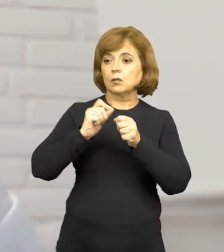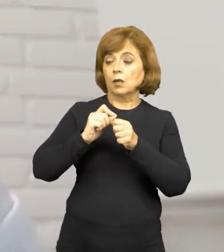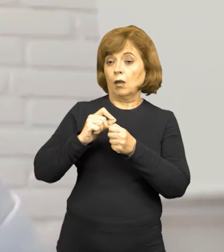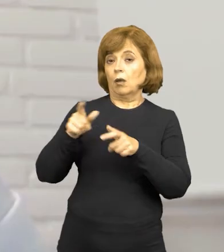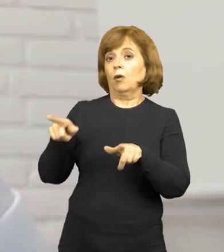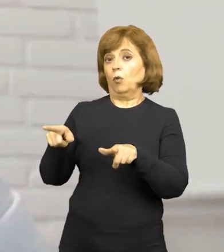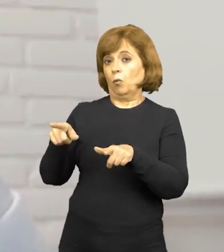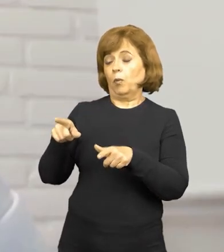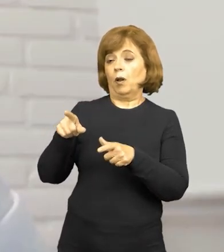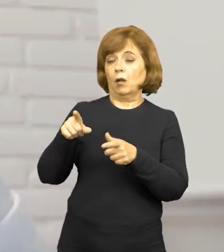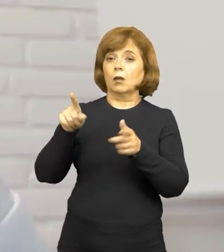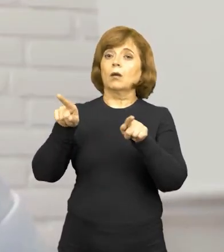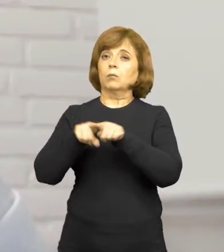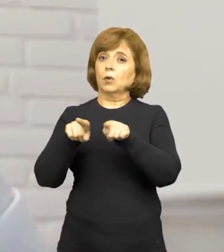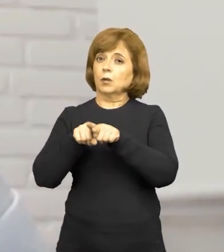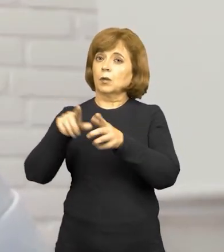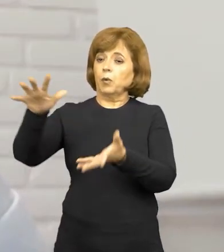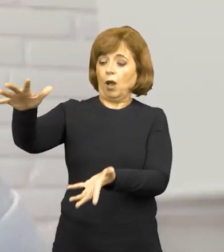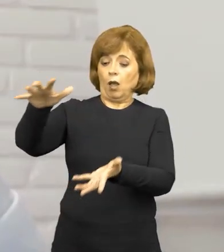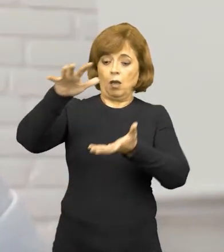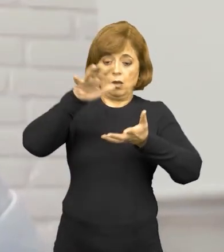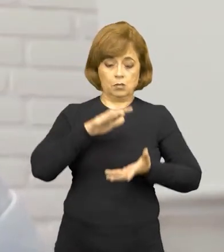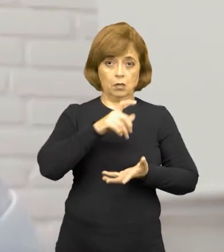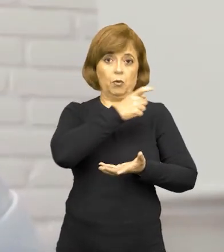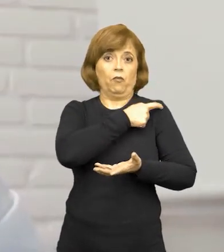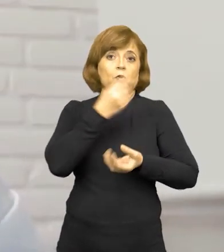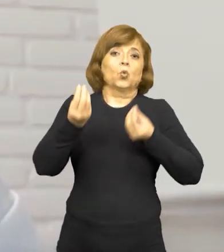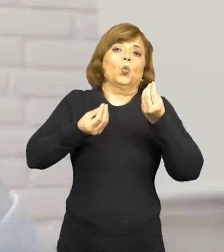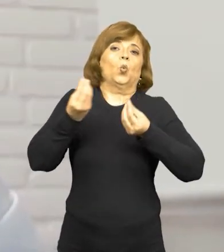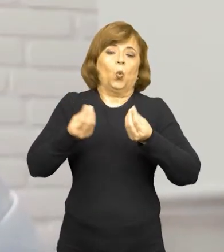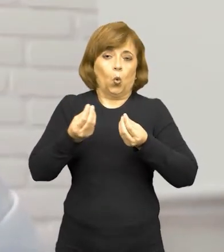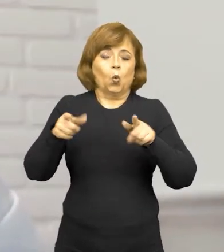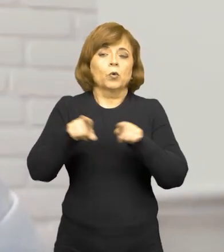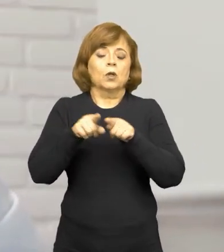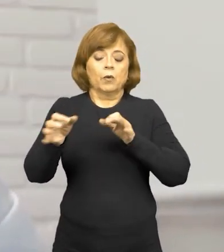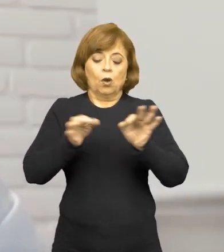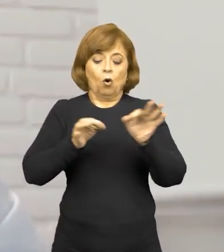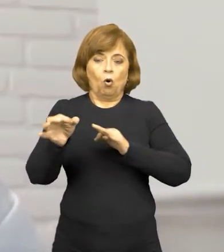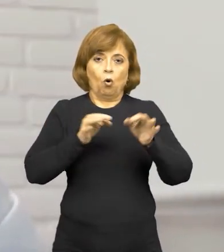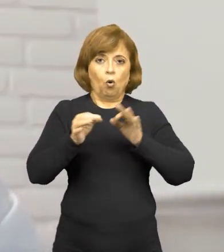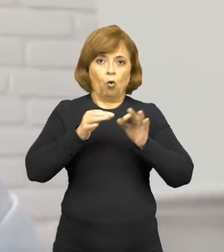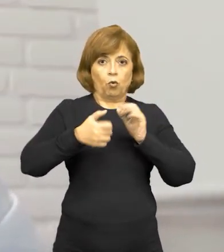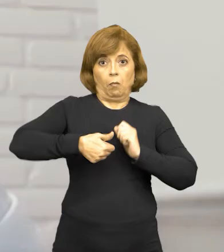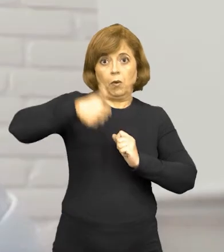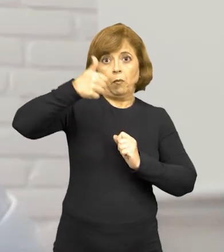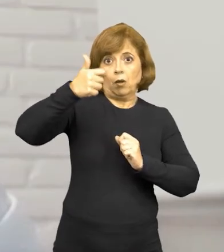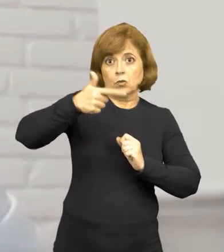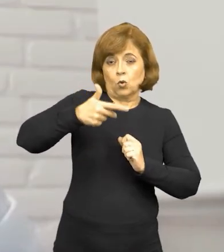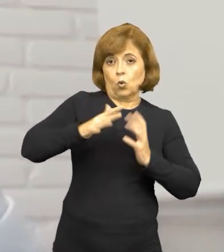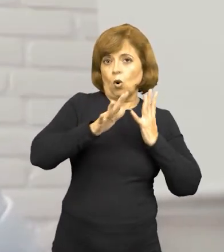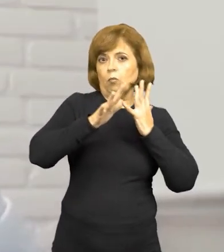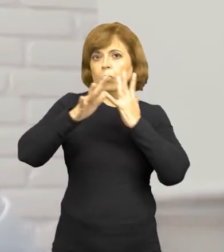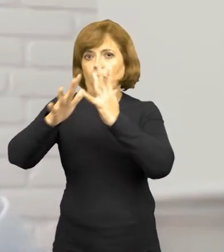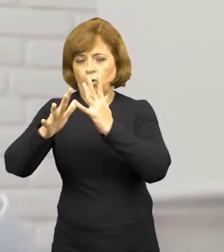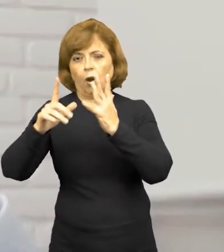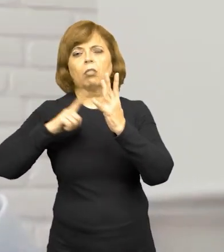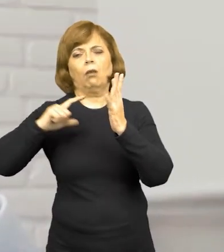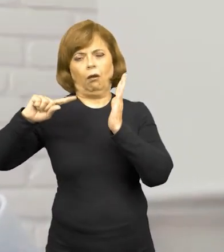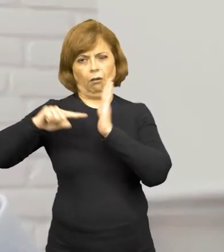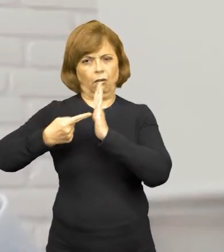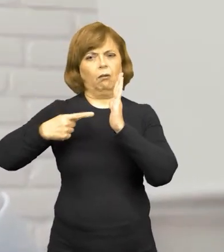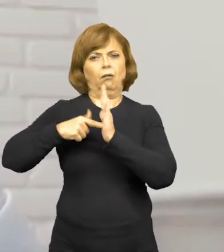receber as vacinas, quanto para se organizar na vacinação e o respeito às prioridades. O Ministério Público tem recebido muitas